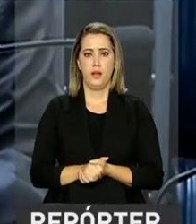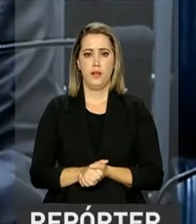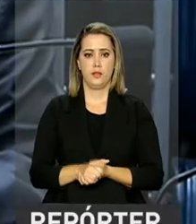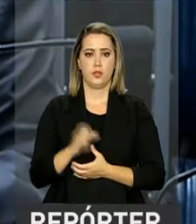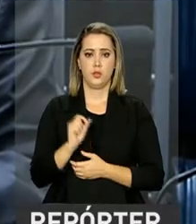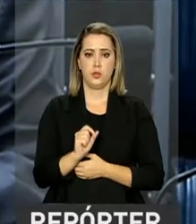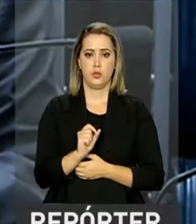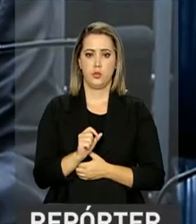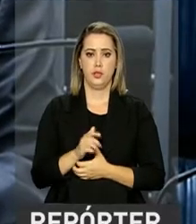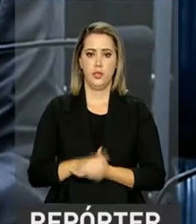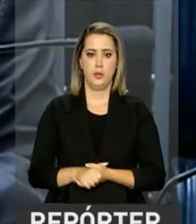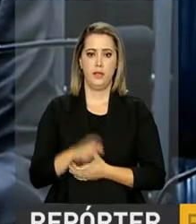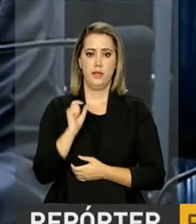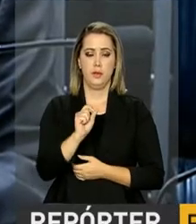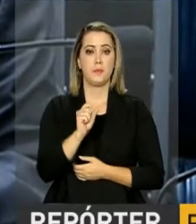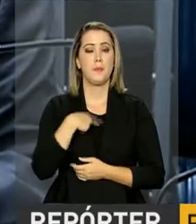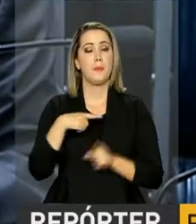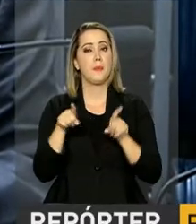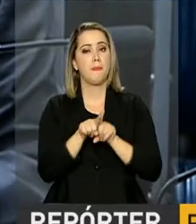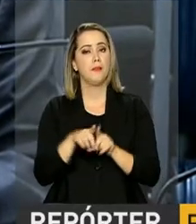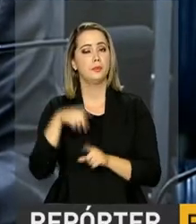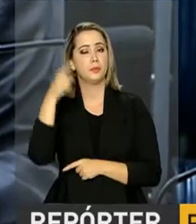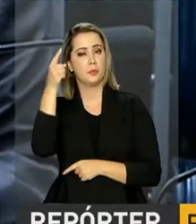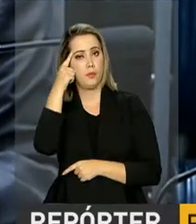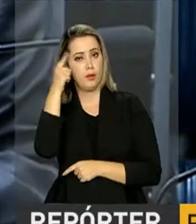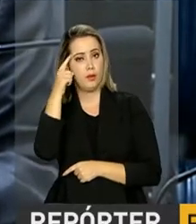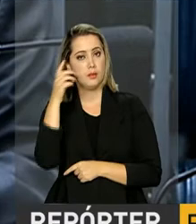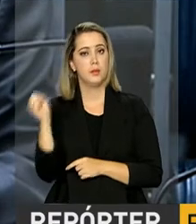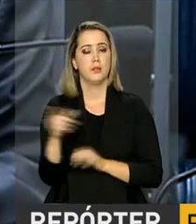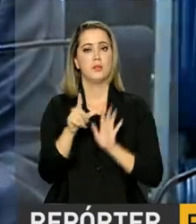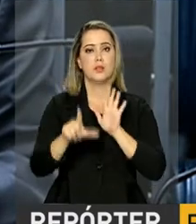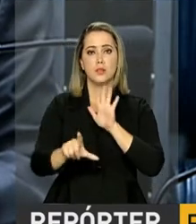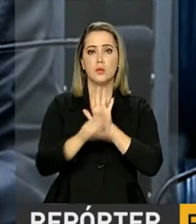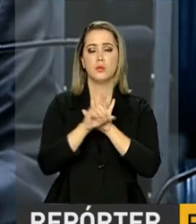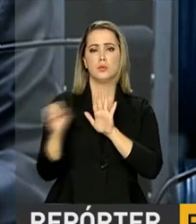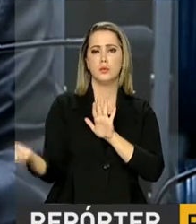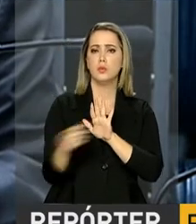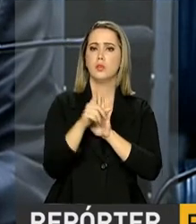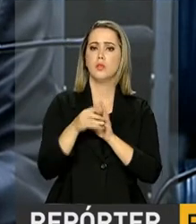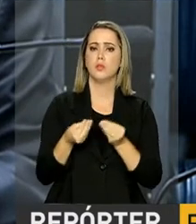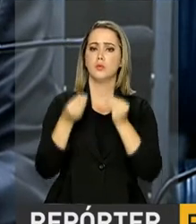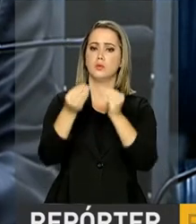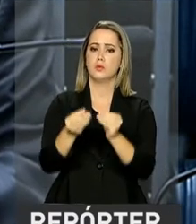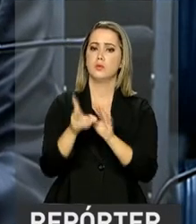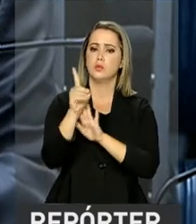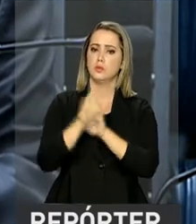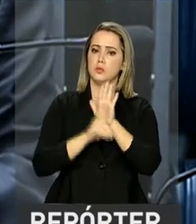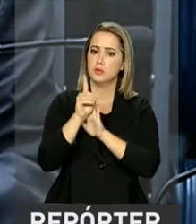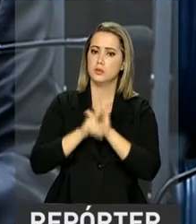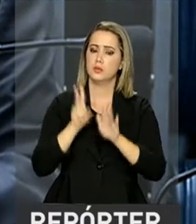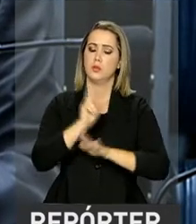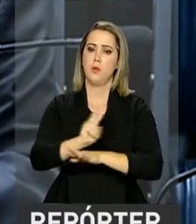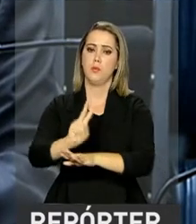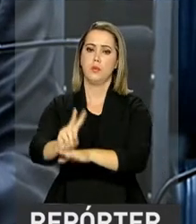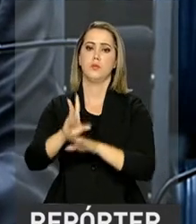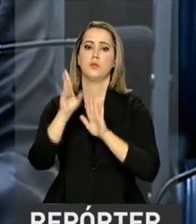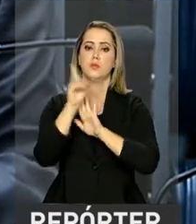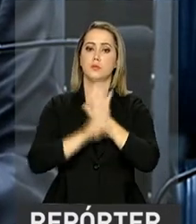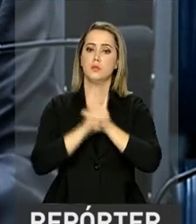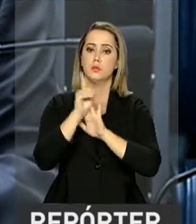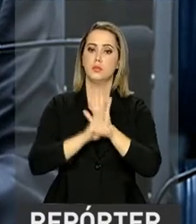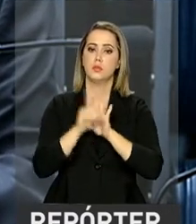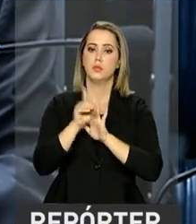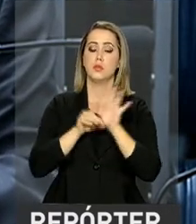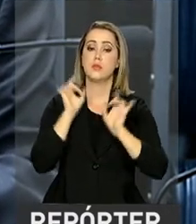Pensar numa legislação moderna que garanta ao trabalhador a proteção dos seus direitos que